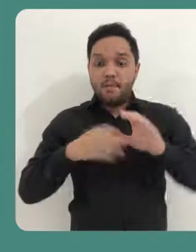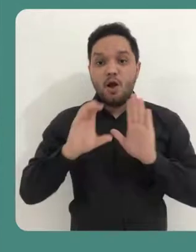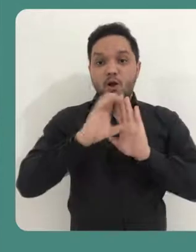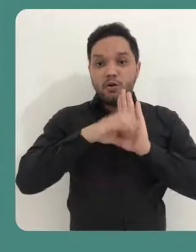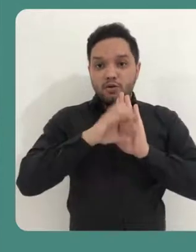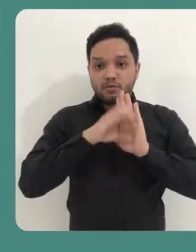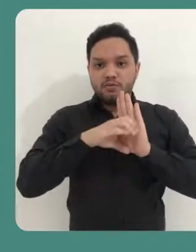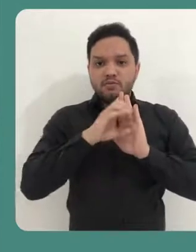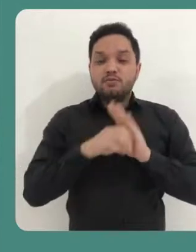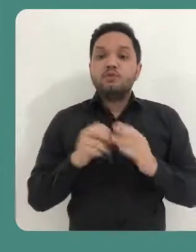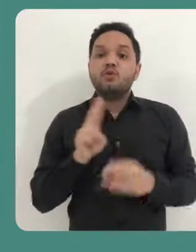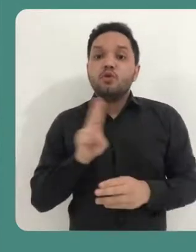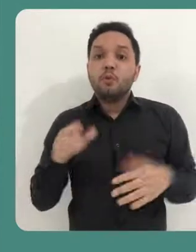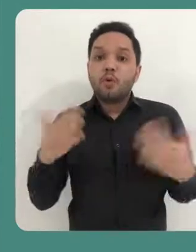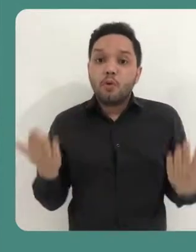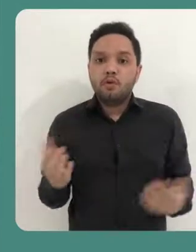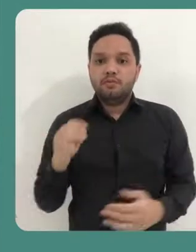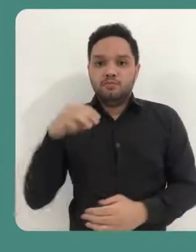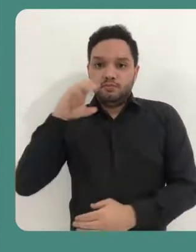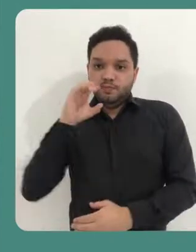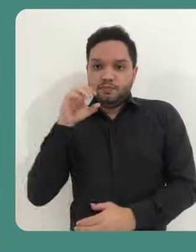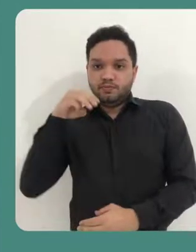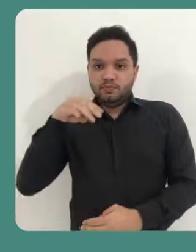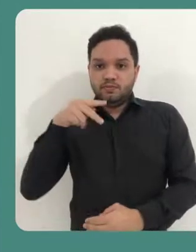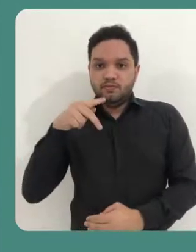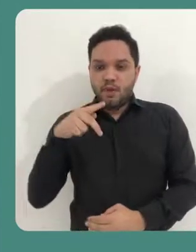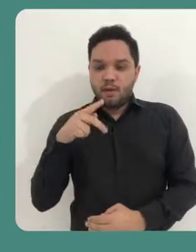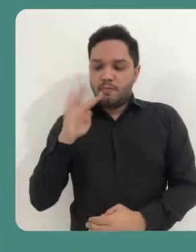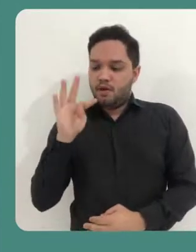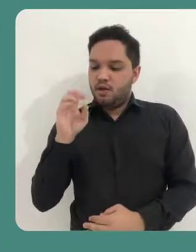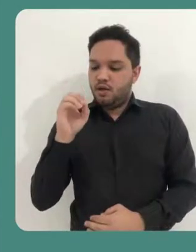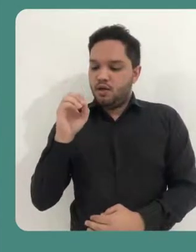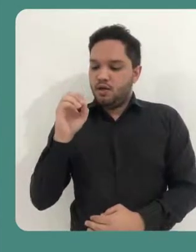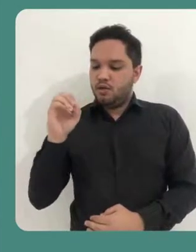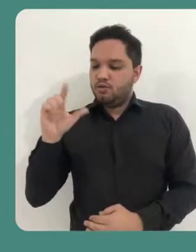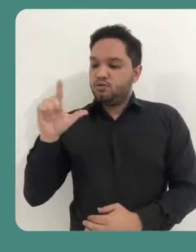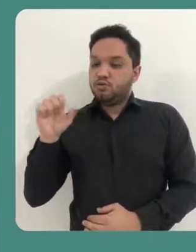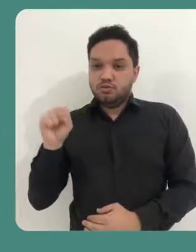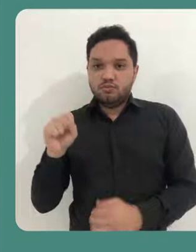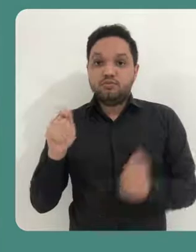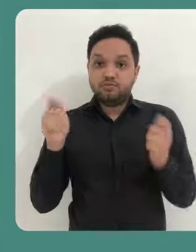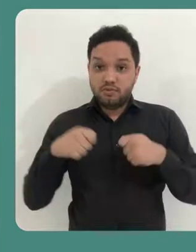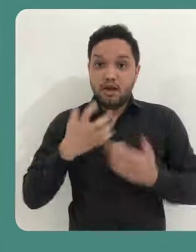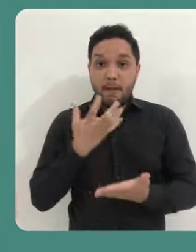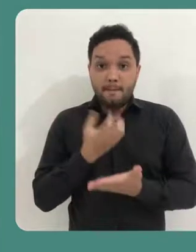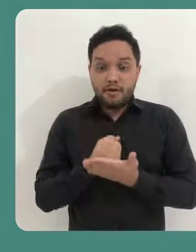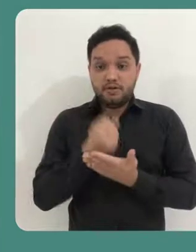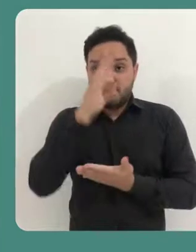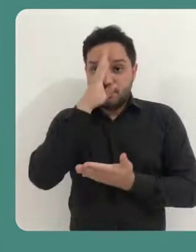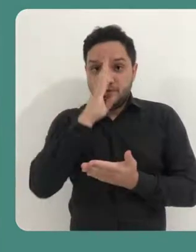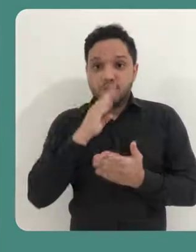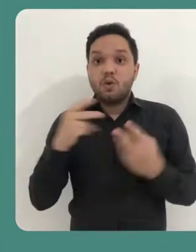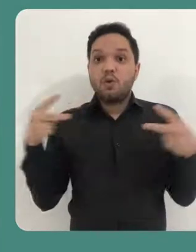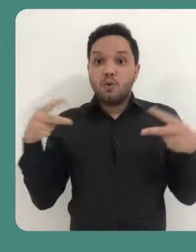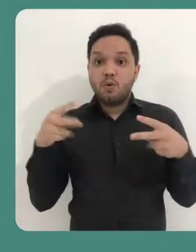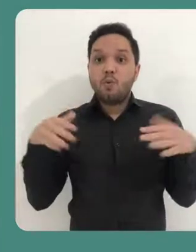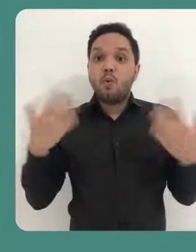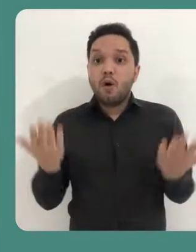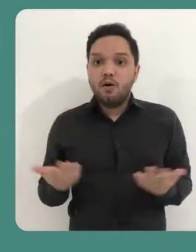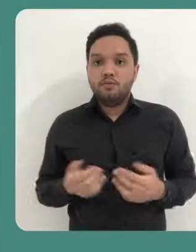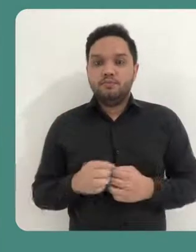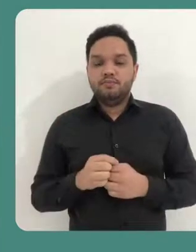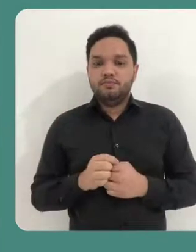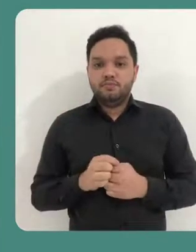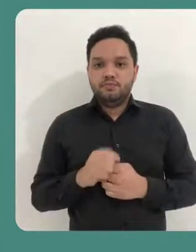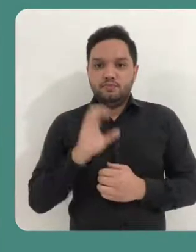conceituais. Essa ferramenta se chama CIMAP Tools e ela pode ser obtida gratuitamente a partir do